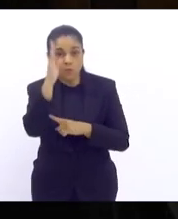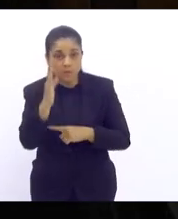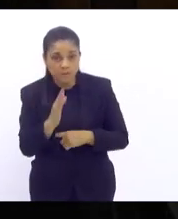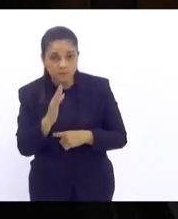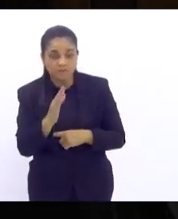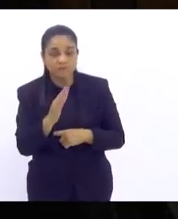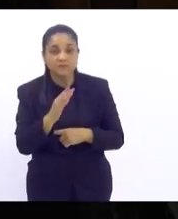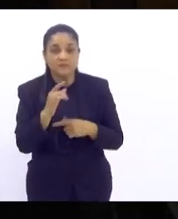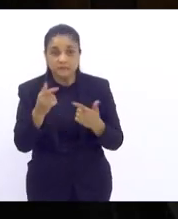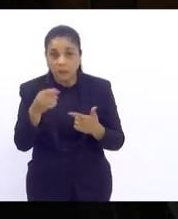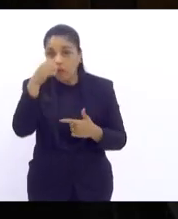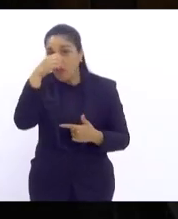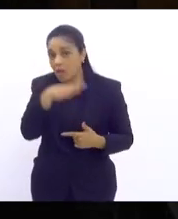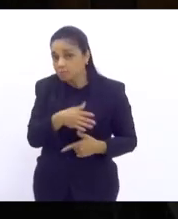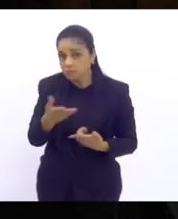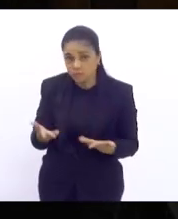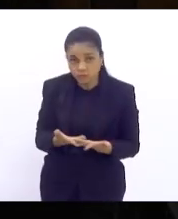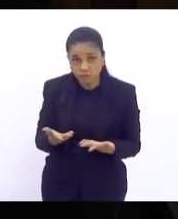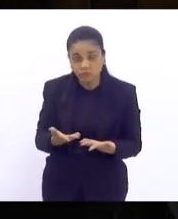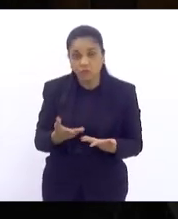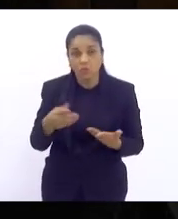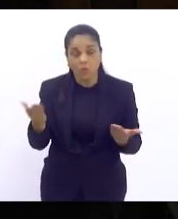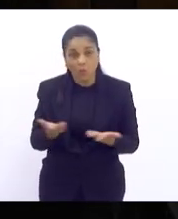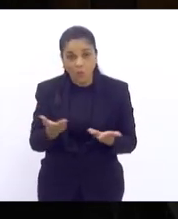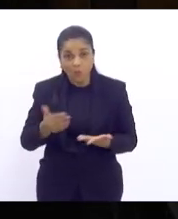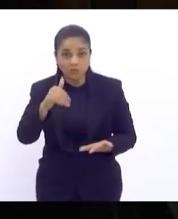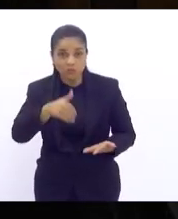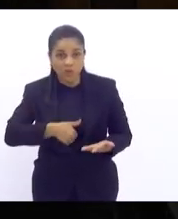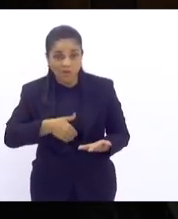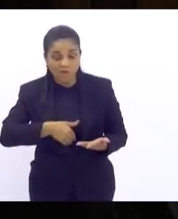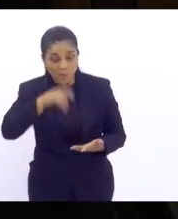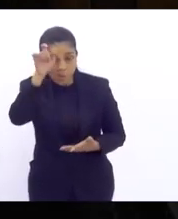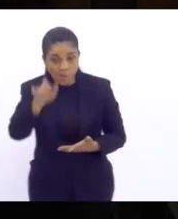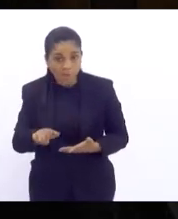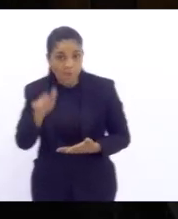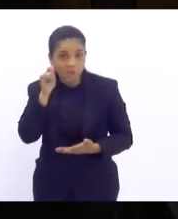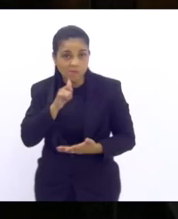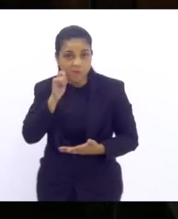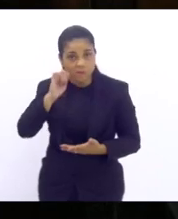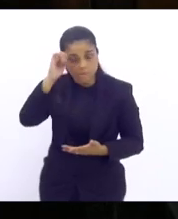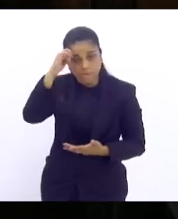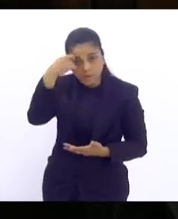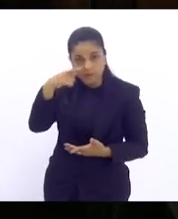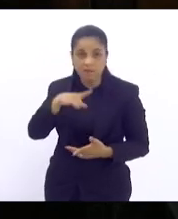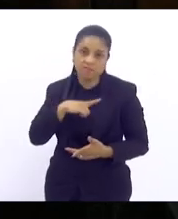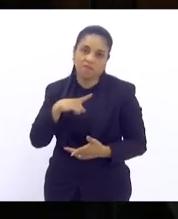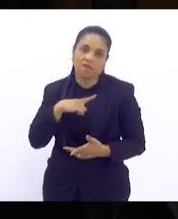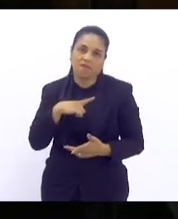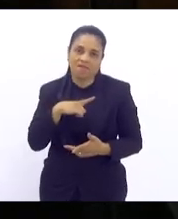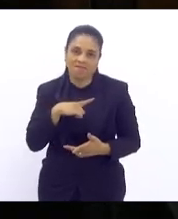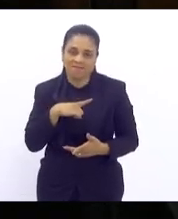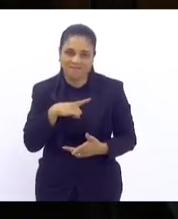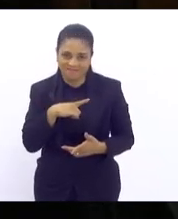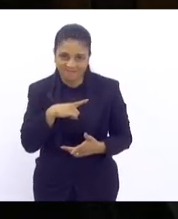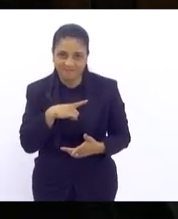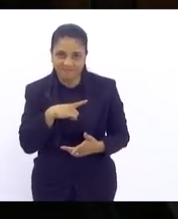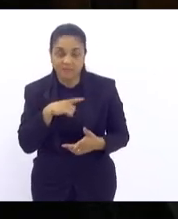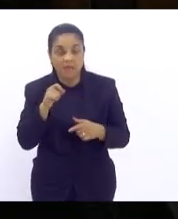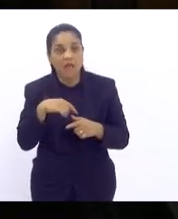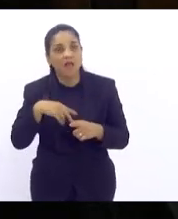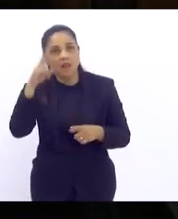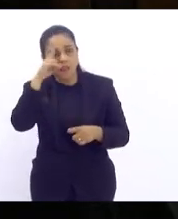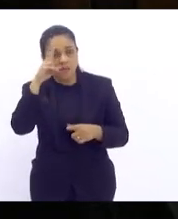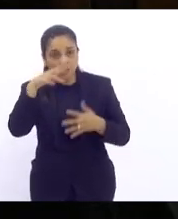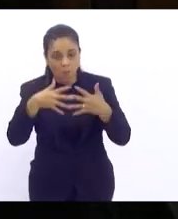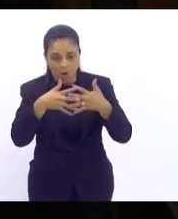barbárie e hoje a fome perfila uma mulher preta basta a gente lembrar quando vimos lá no caminhão do